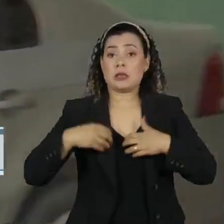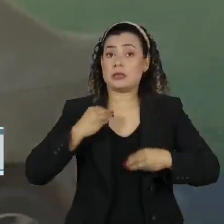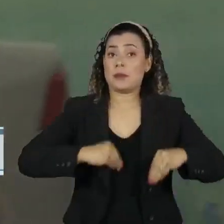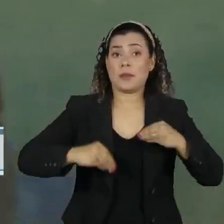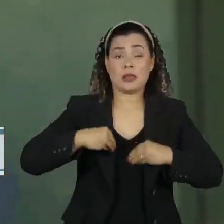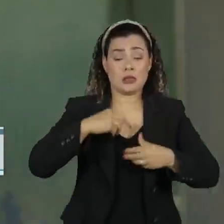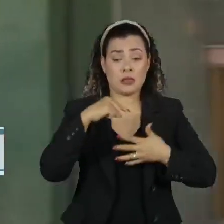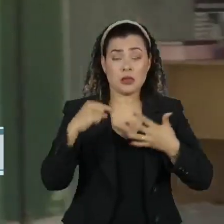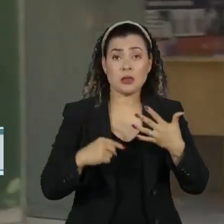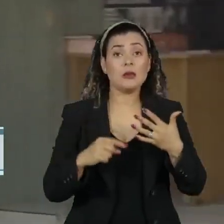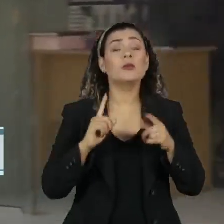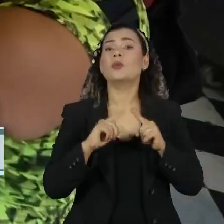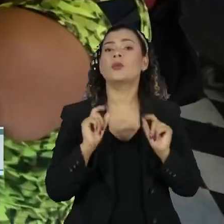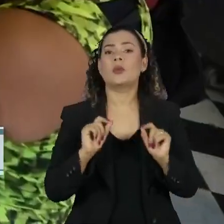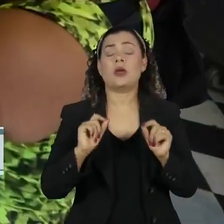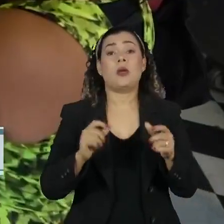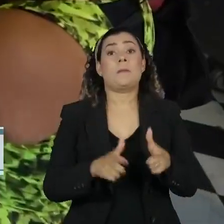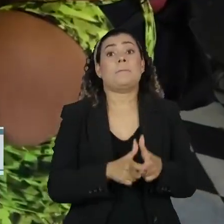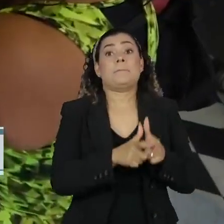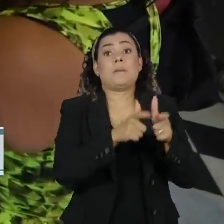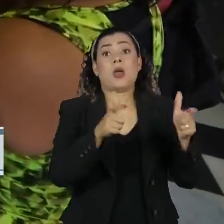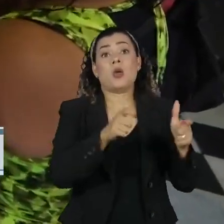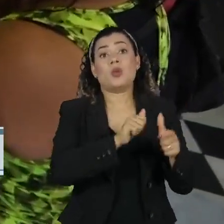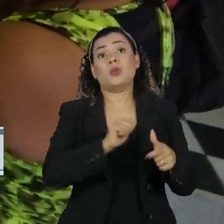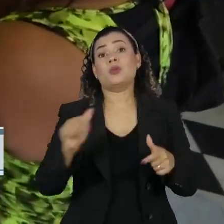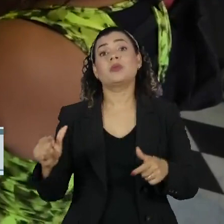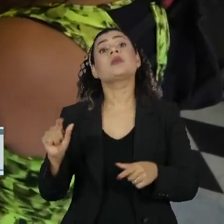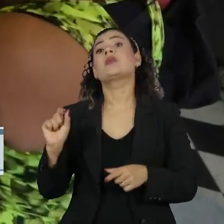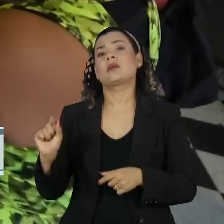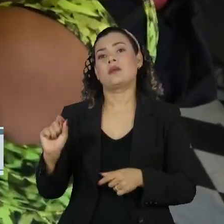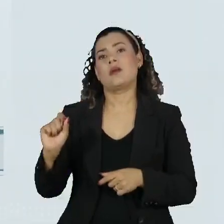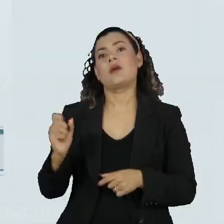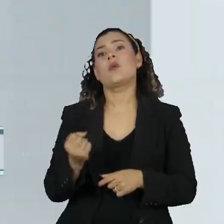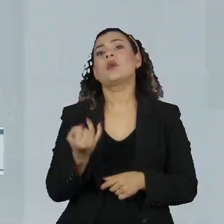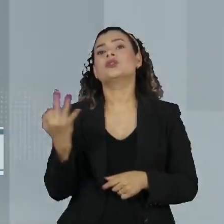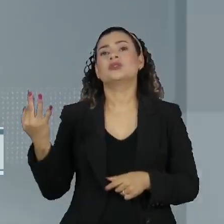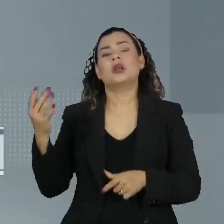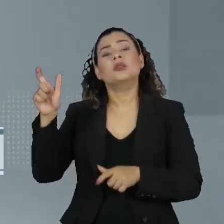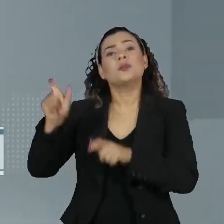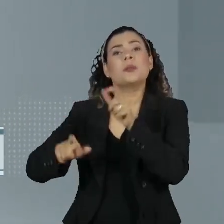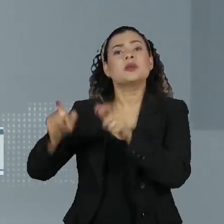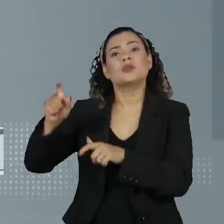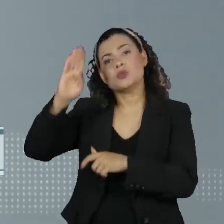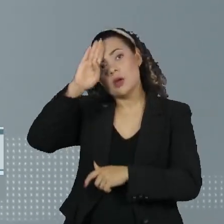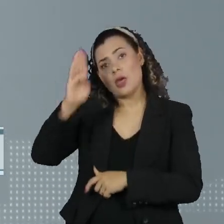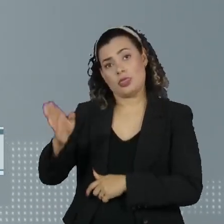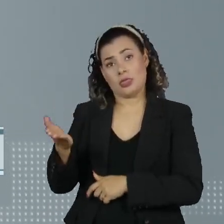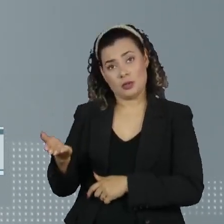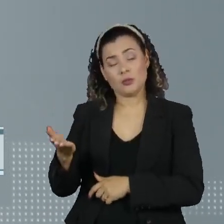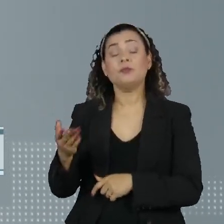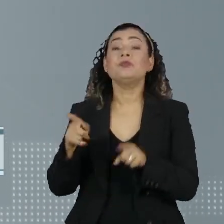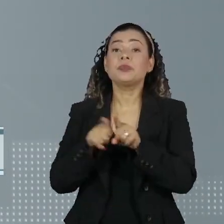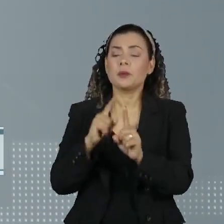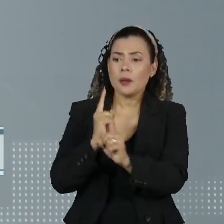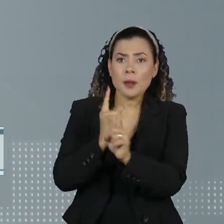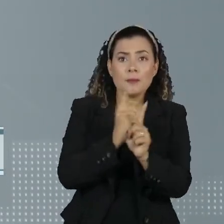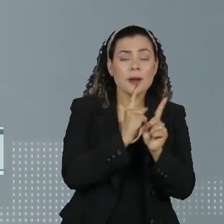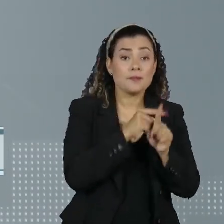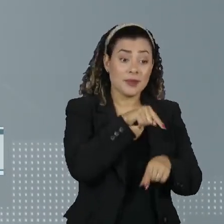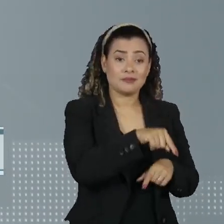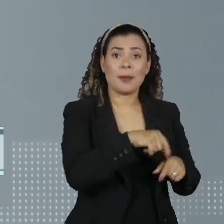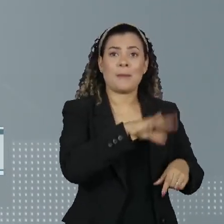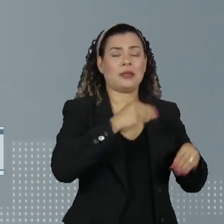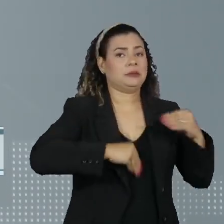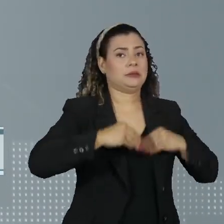depressão, é duas vezes maior do que o de funcionários heterossexuais. Aqui no Brasil, a incidência de diagnósticos fica em